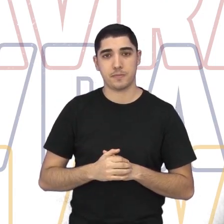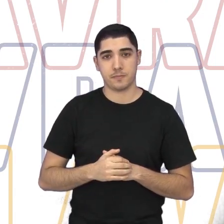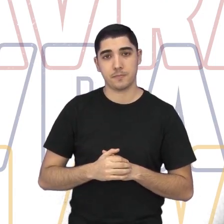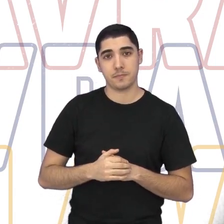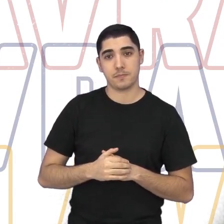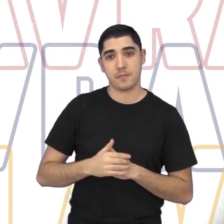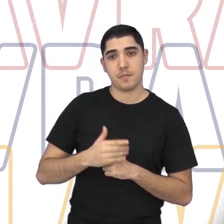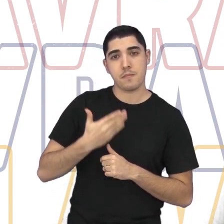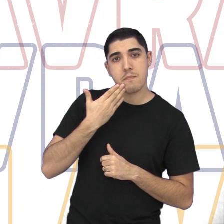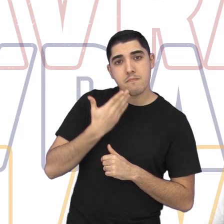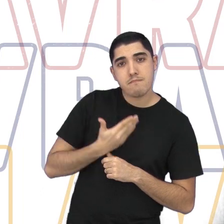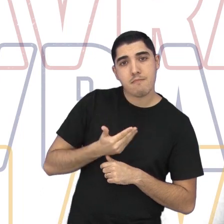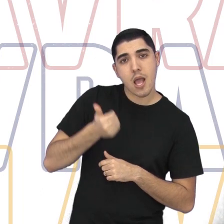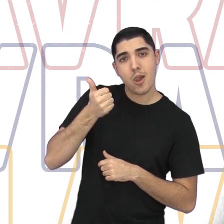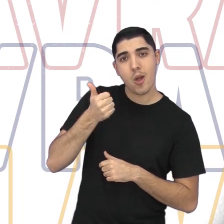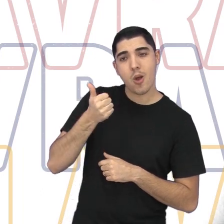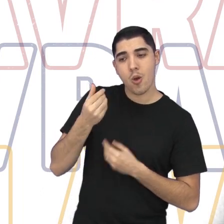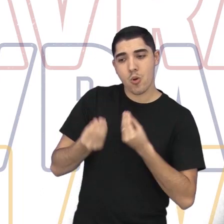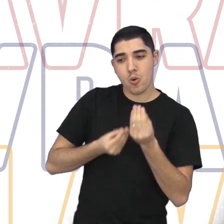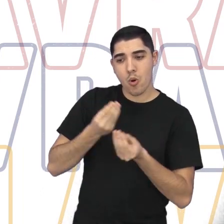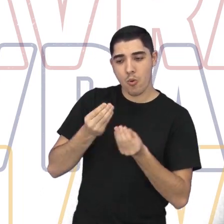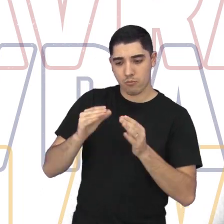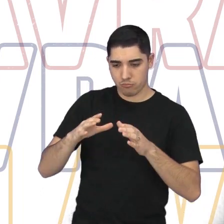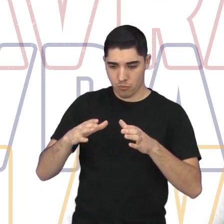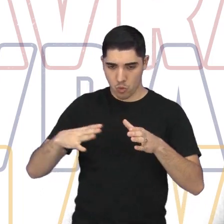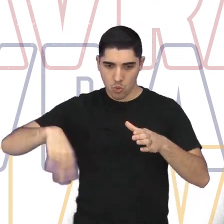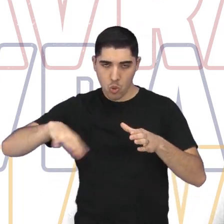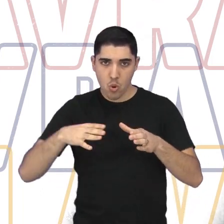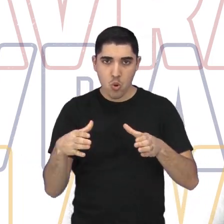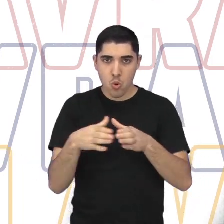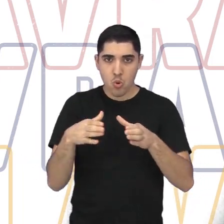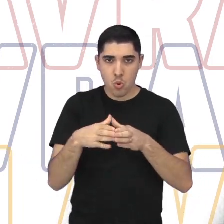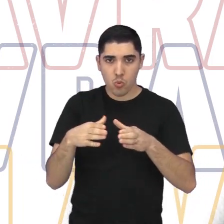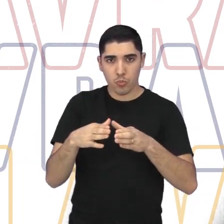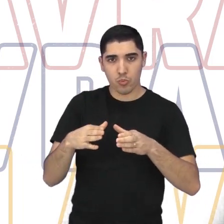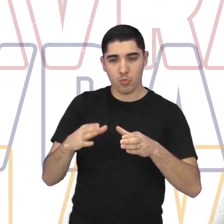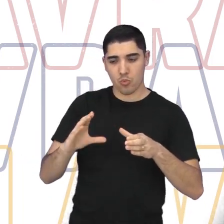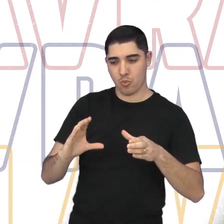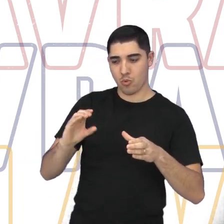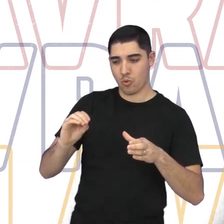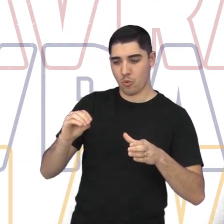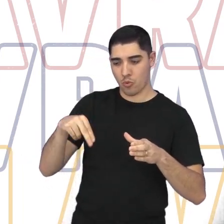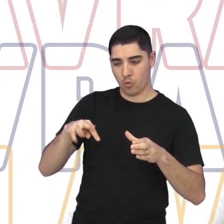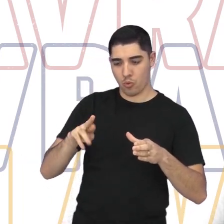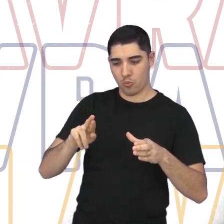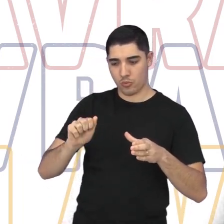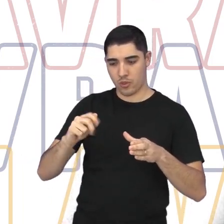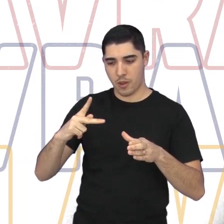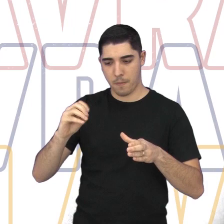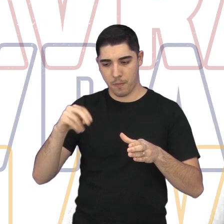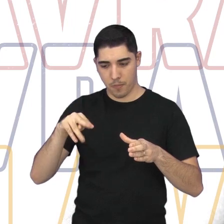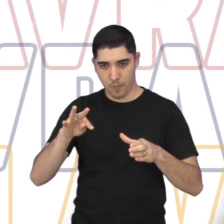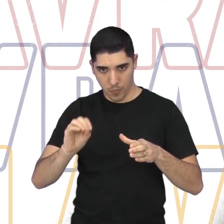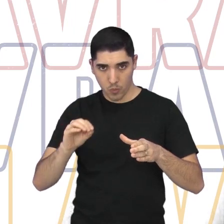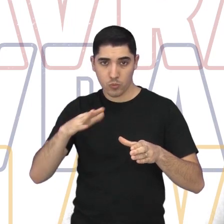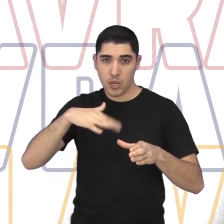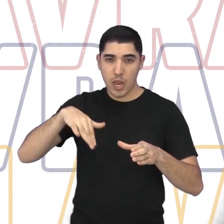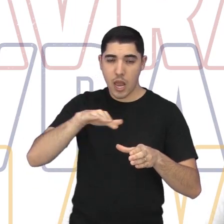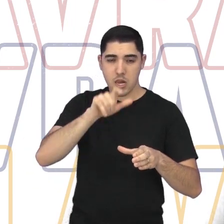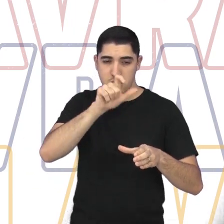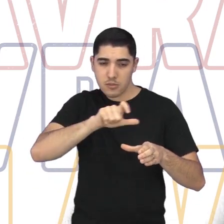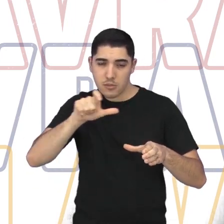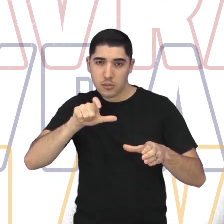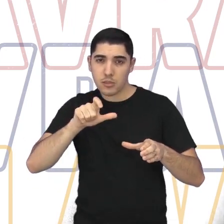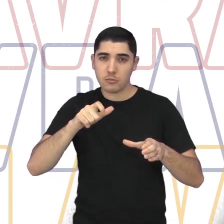de visibilidade do coro, porque a gente tem o coro contraponto, que é um pouquinho mais velho